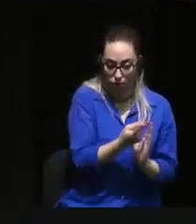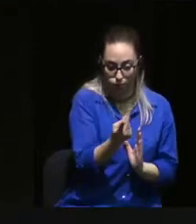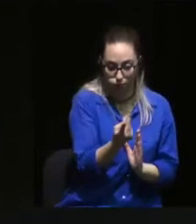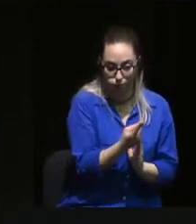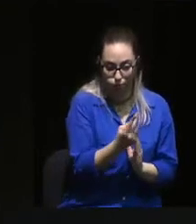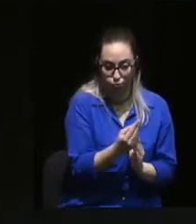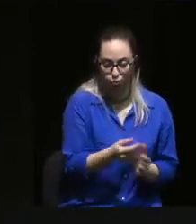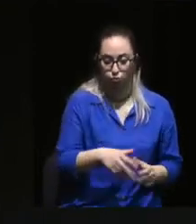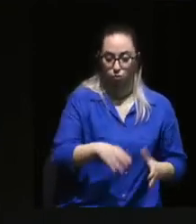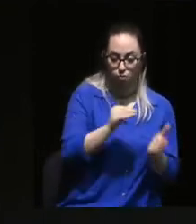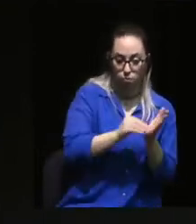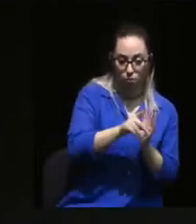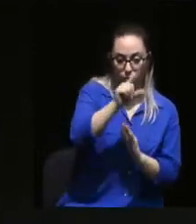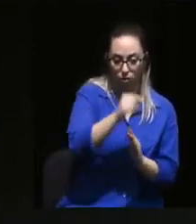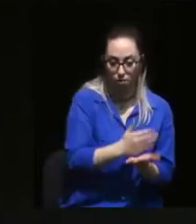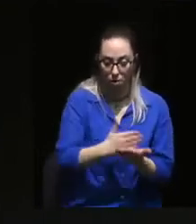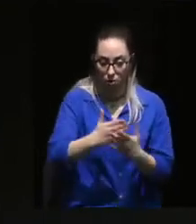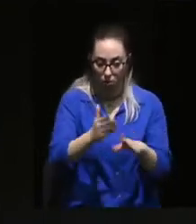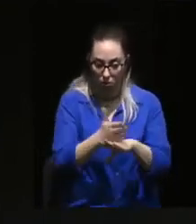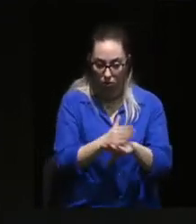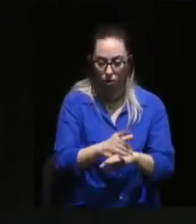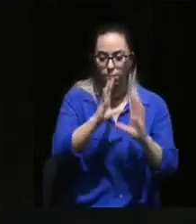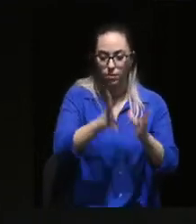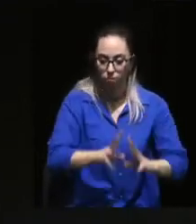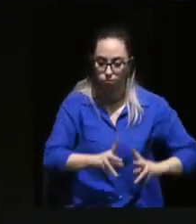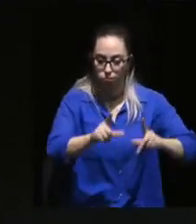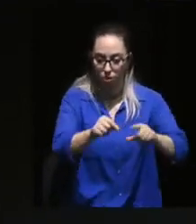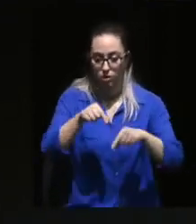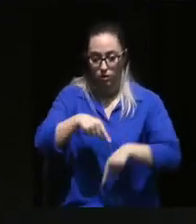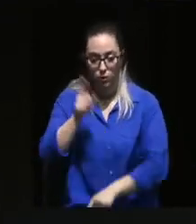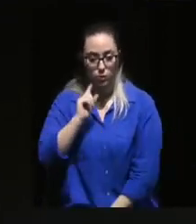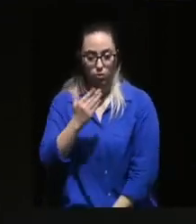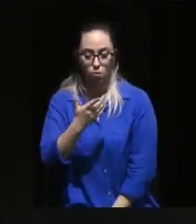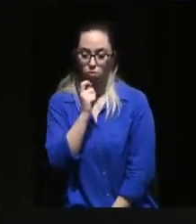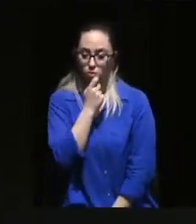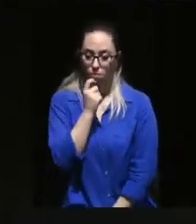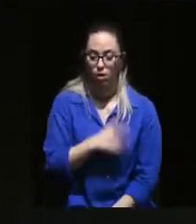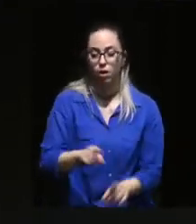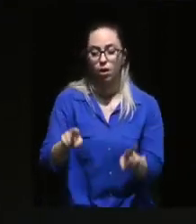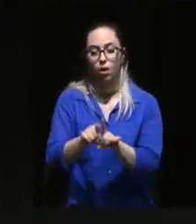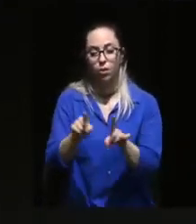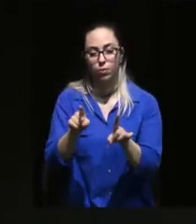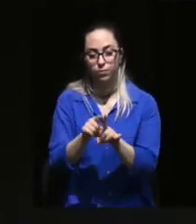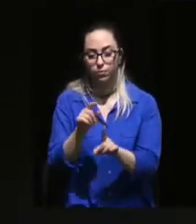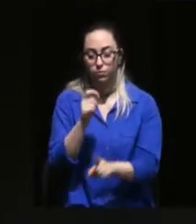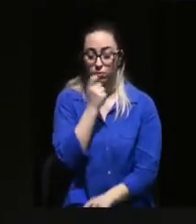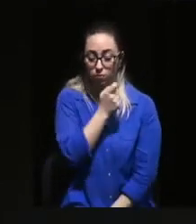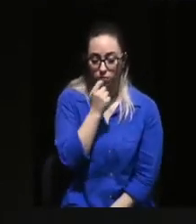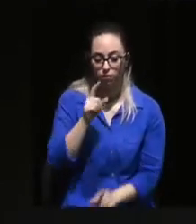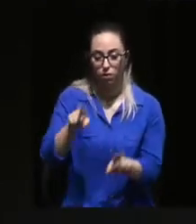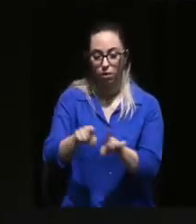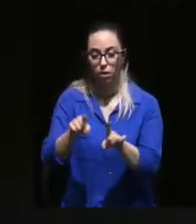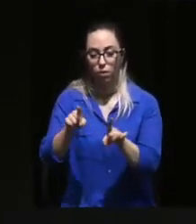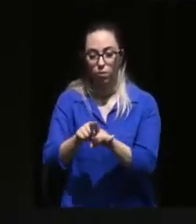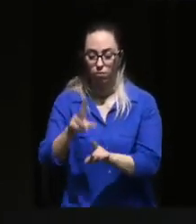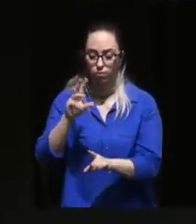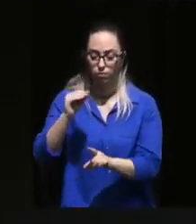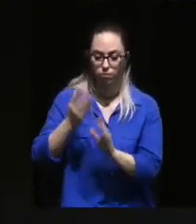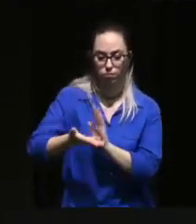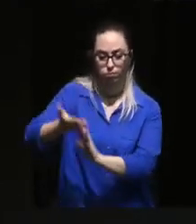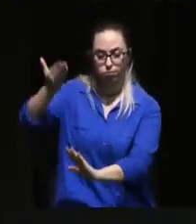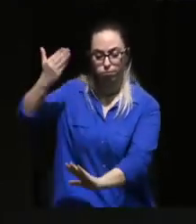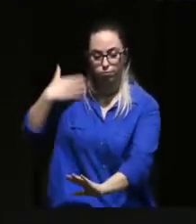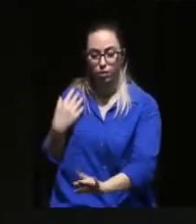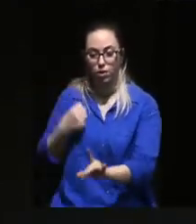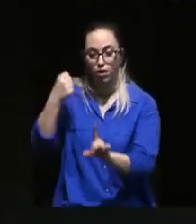isso especialmente importante assinalar este 1º de maio, na certeza de que a luta pela defesa dos direitos conquistados há tantas décadas atrás continua bem viva e